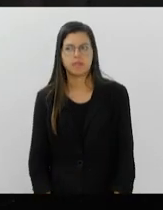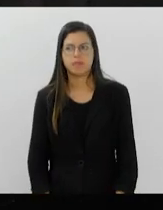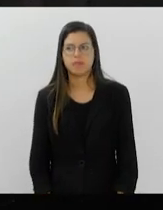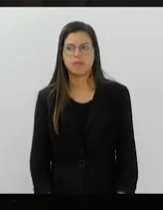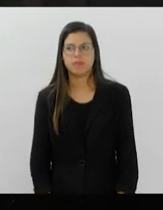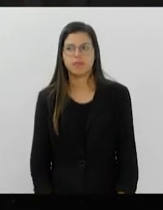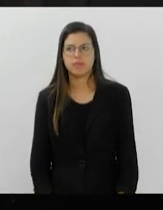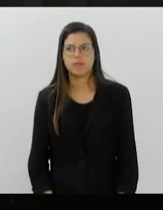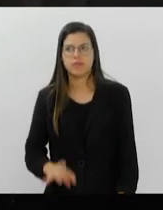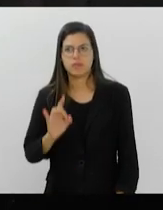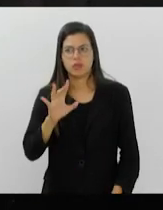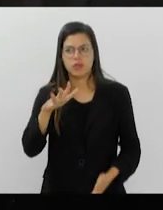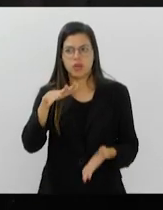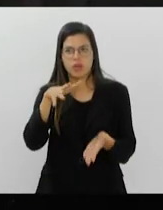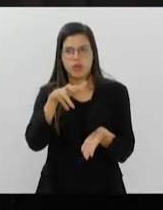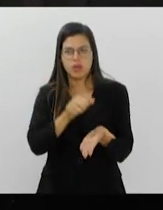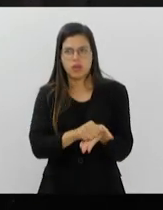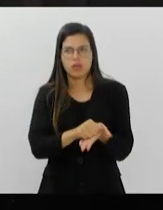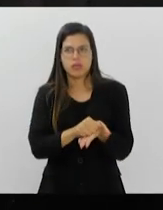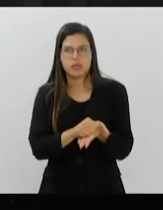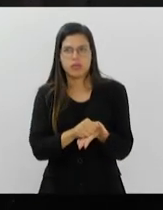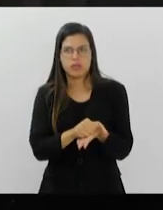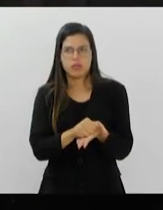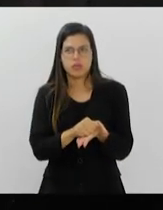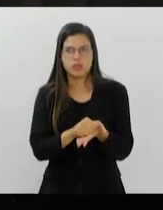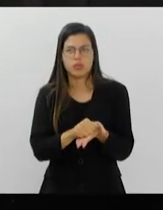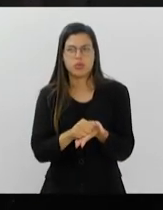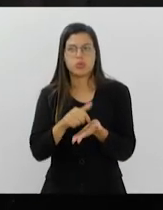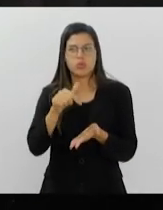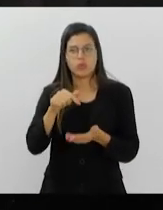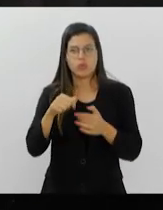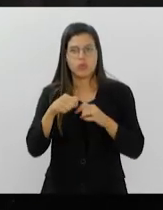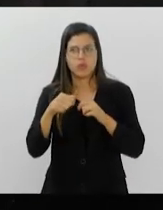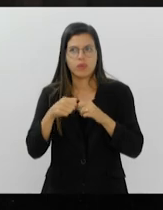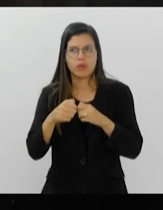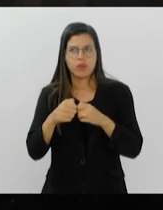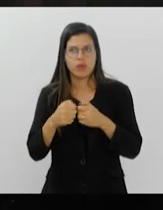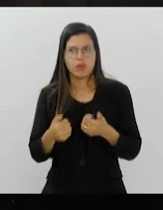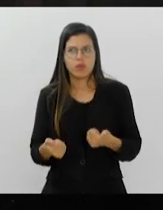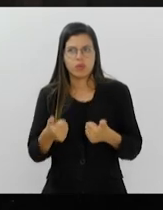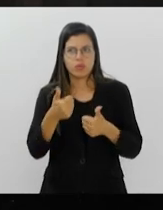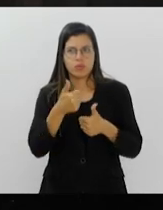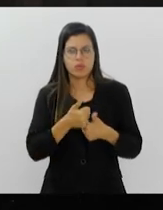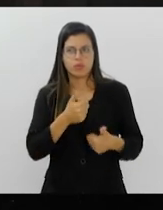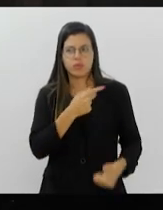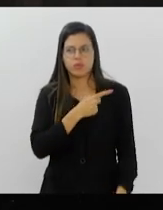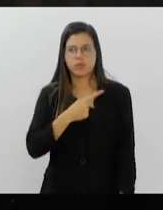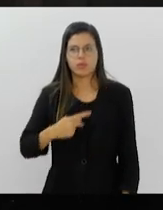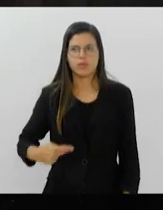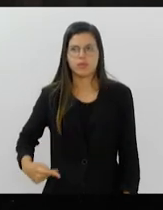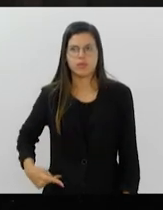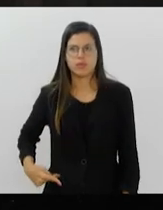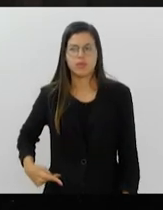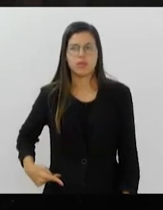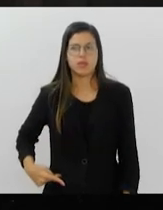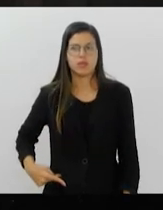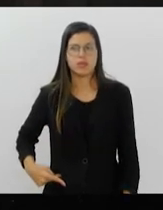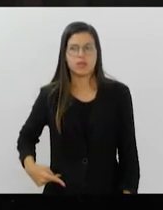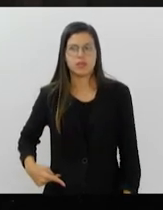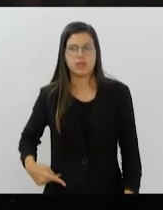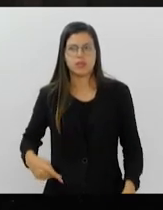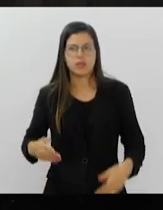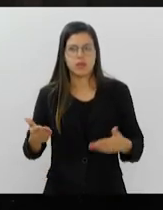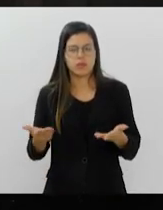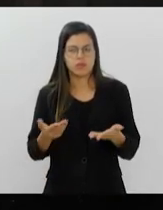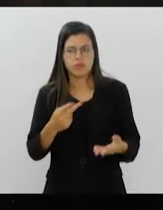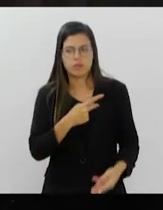só registro que foi aqui efetuada a substituição da presidência, agora presidindo os